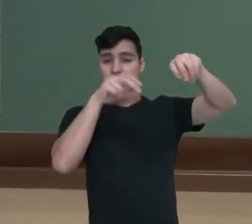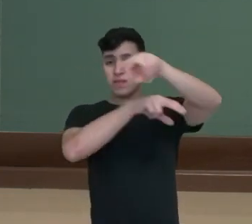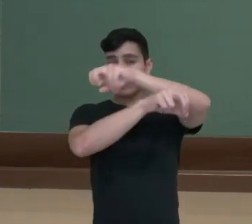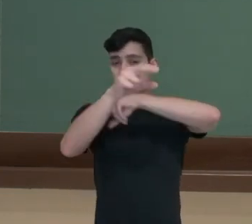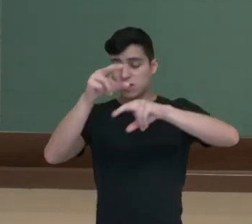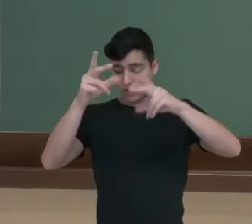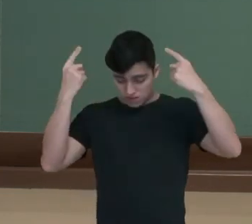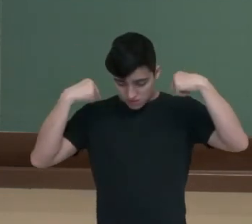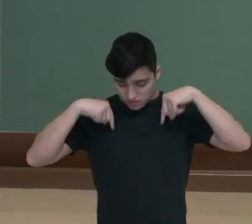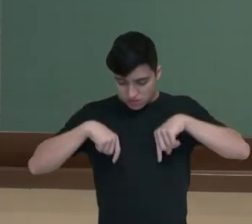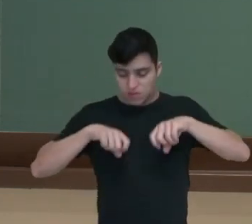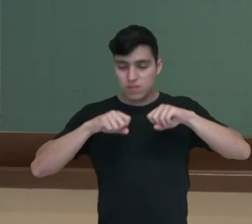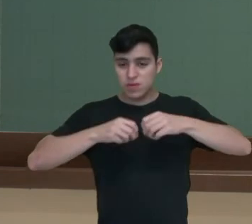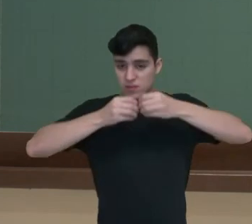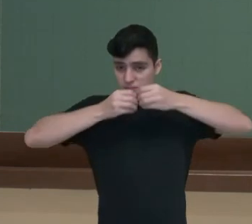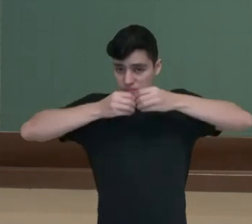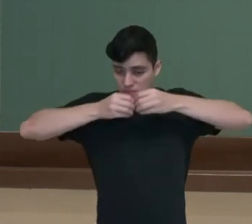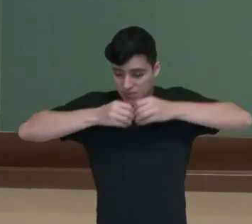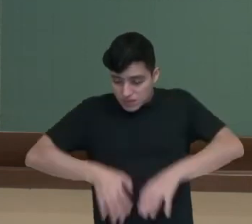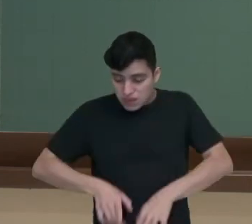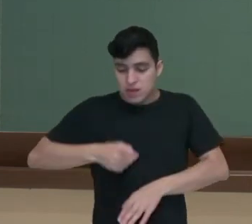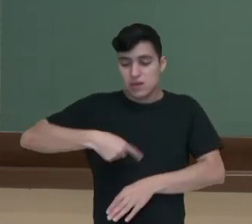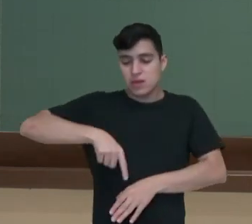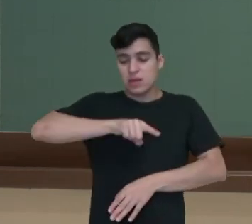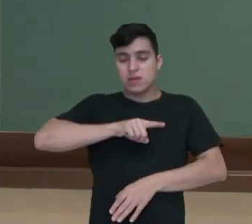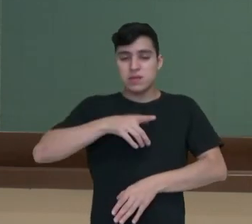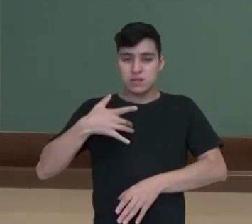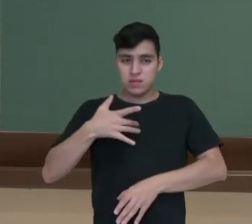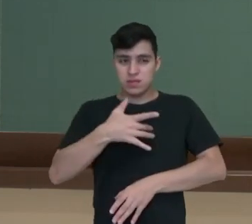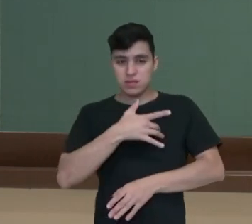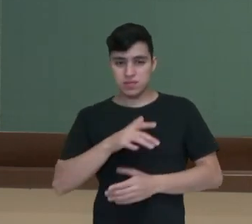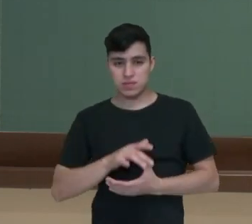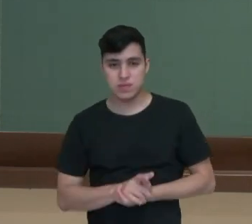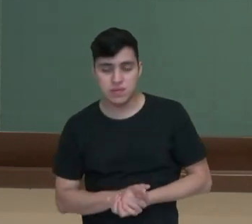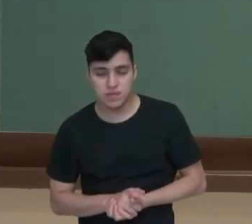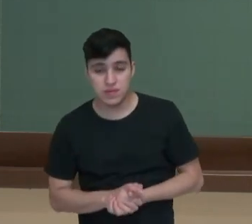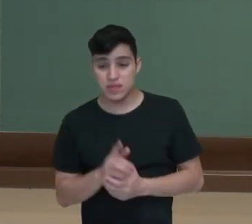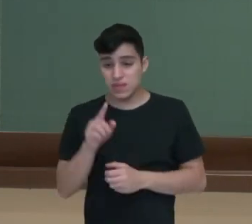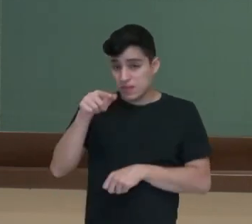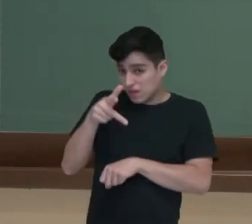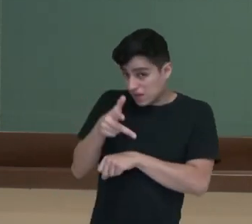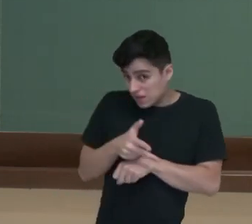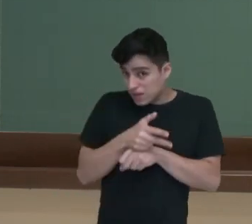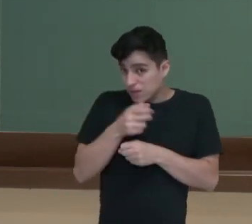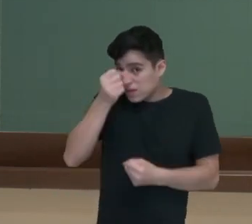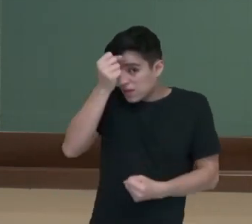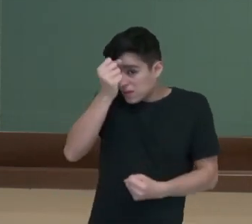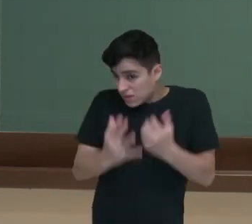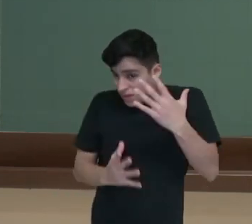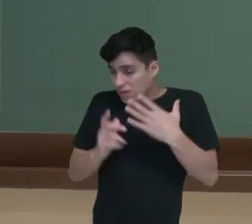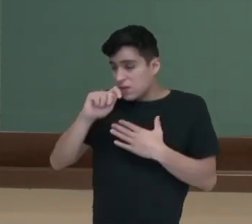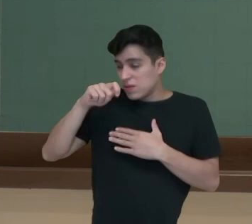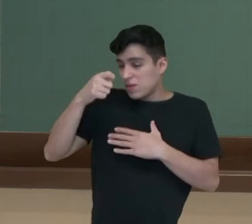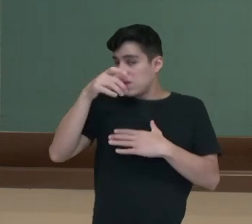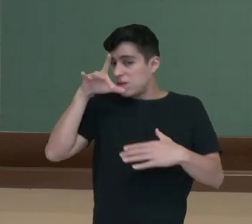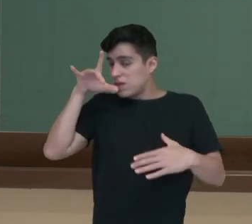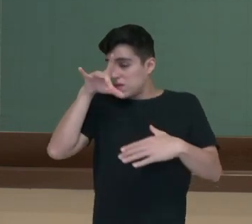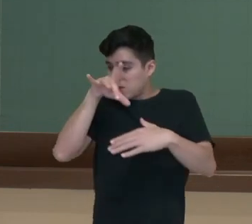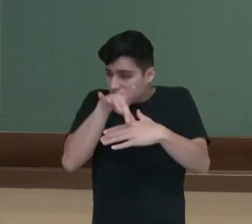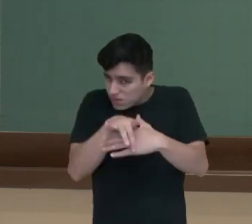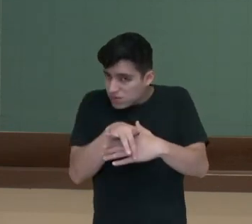o nosso corpo, podem afetar a nossa saúde. Nesse vídeo, nós falamos de doenças que são